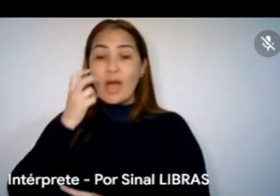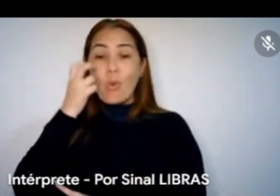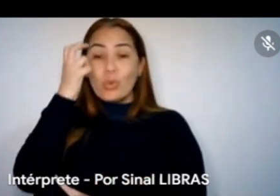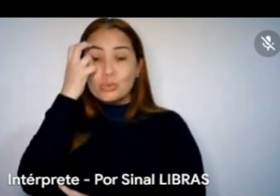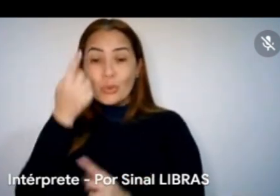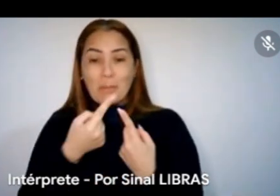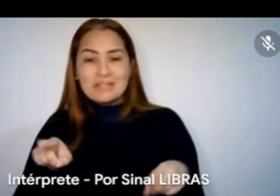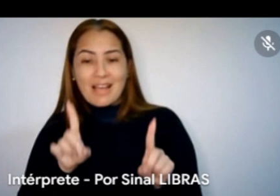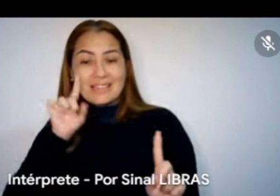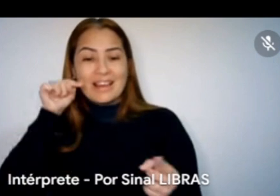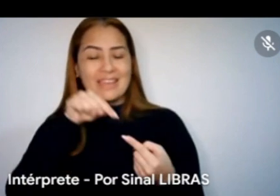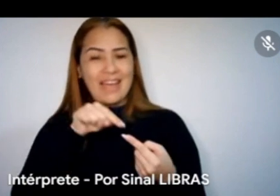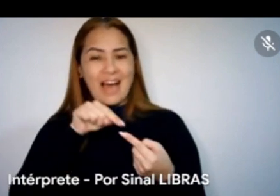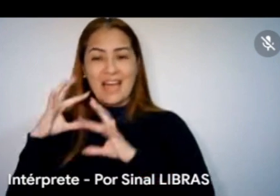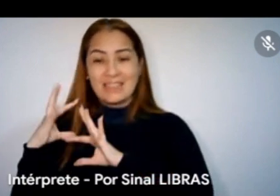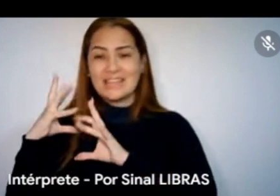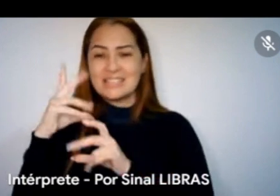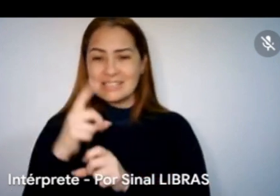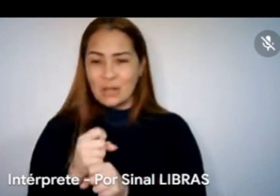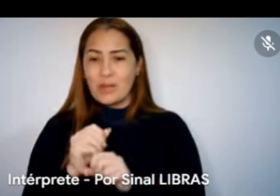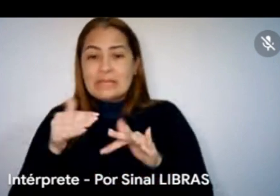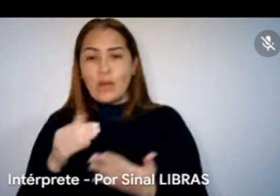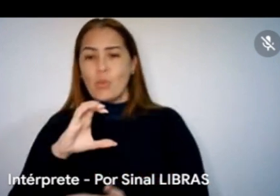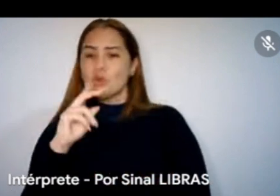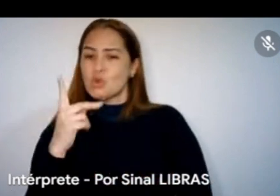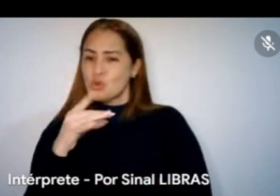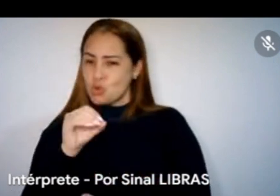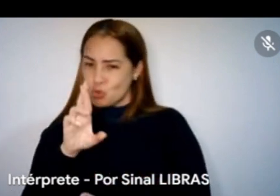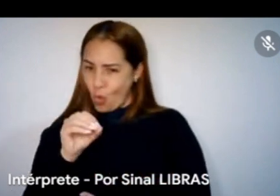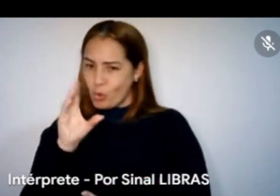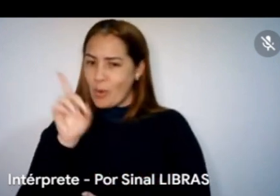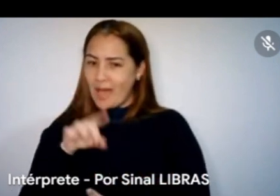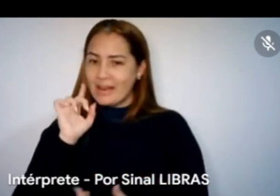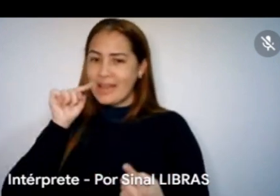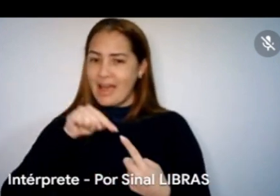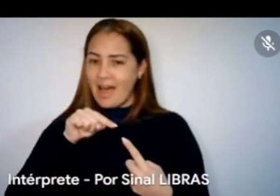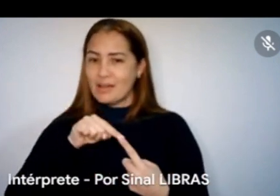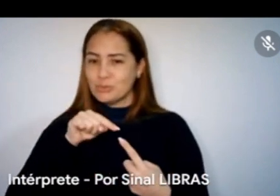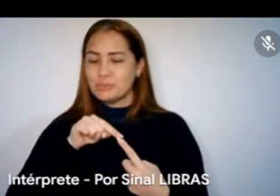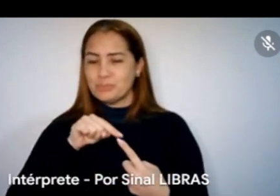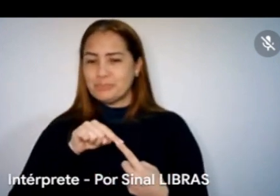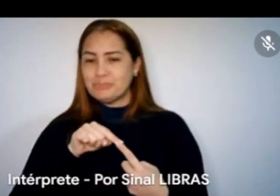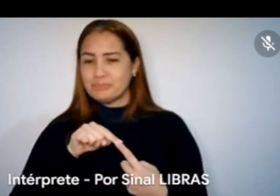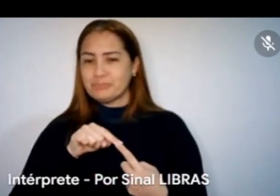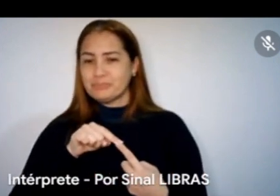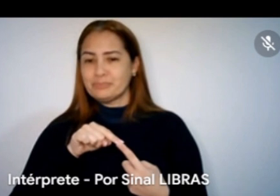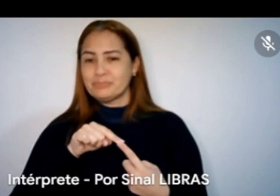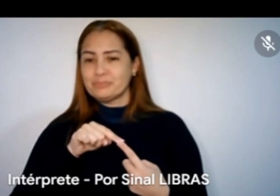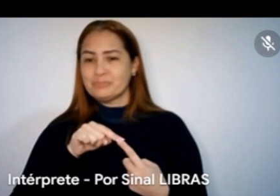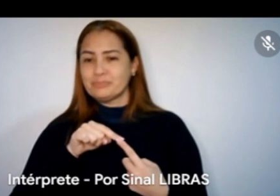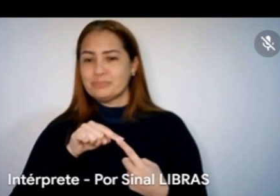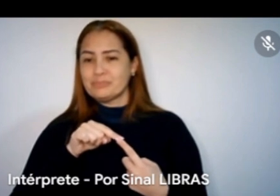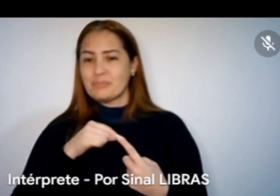à nossa tradição, né? O choro recentemente é patrimônio, foi considerado patrimônio imaterial do